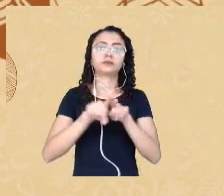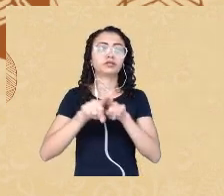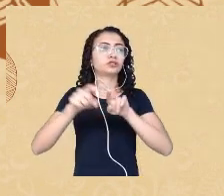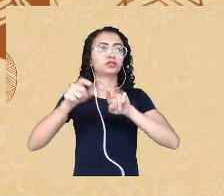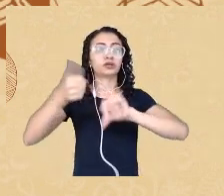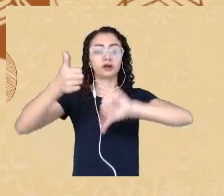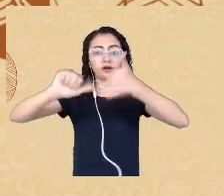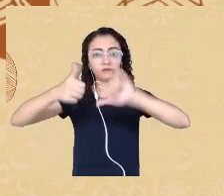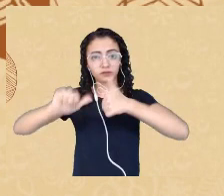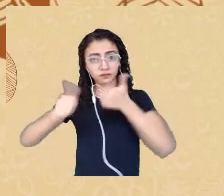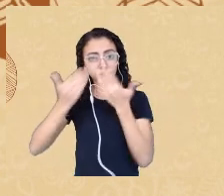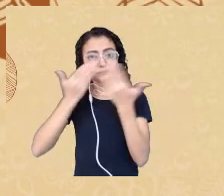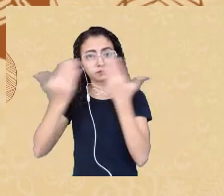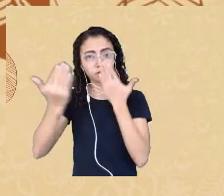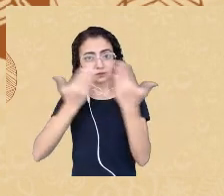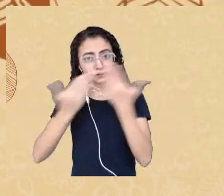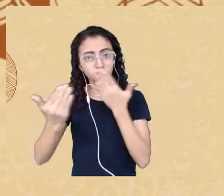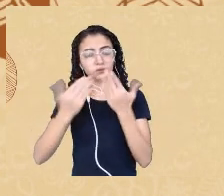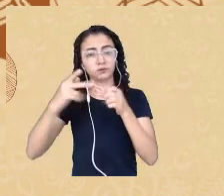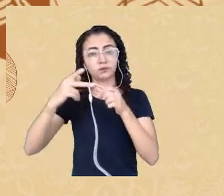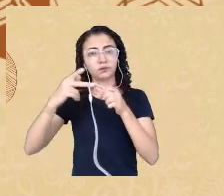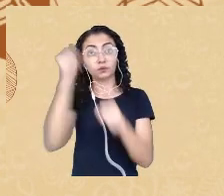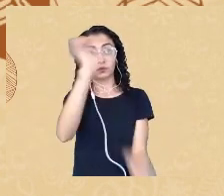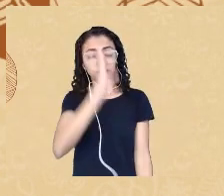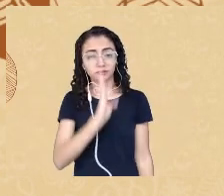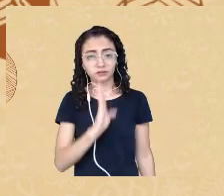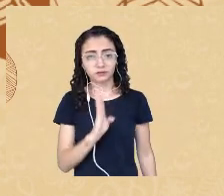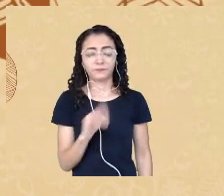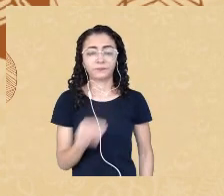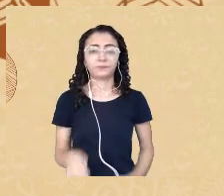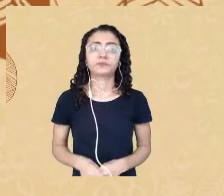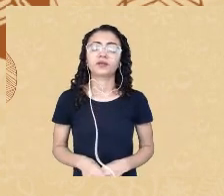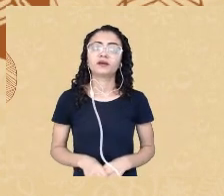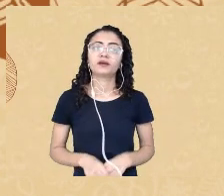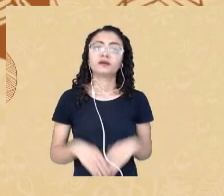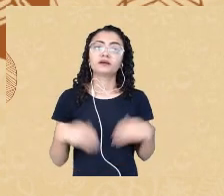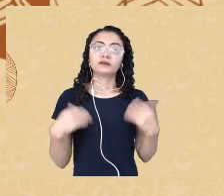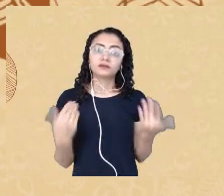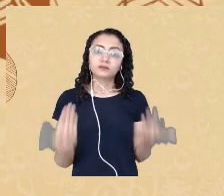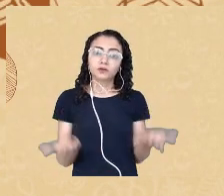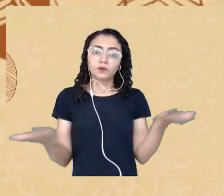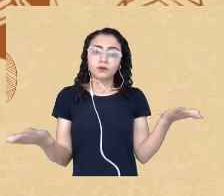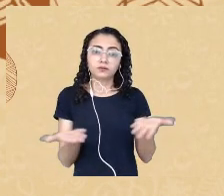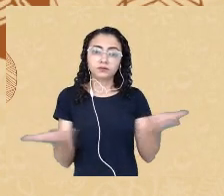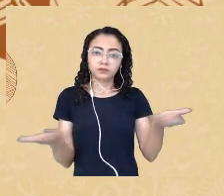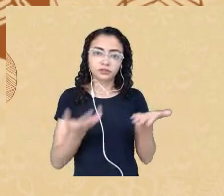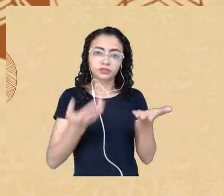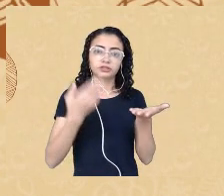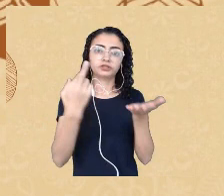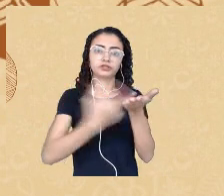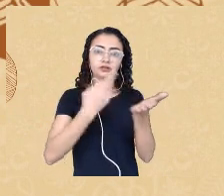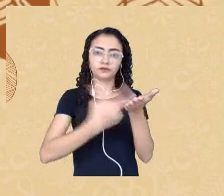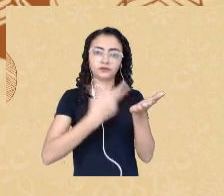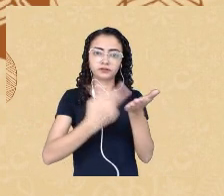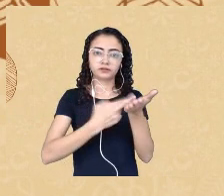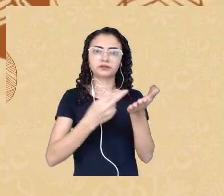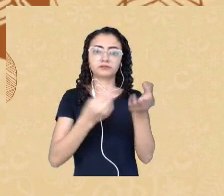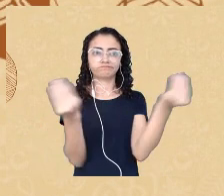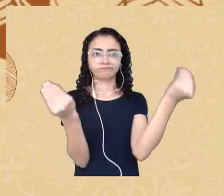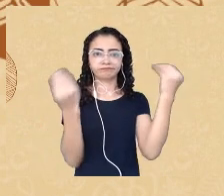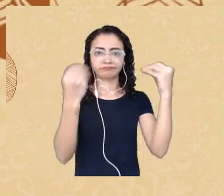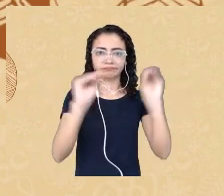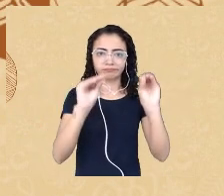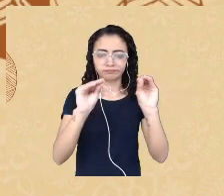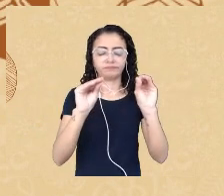e atualmente ela é indexada com o Qualis A2, tá? Pois bem,